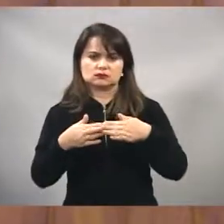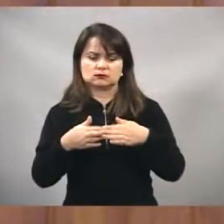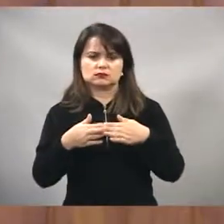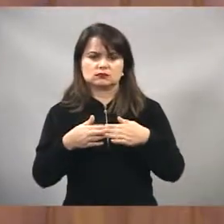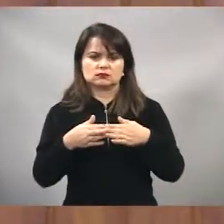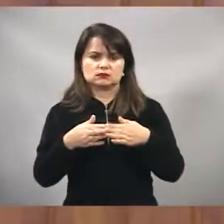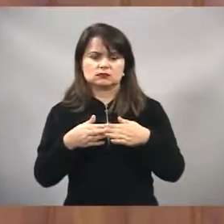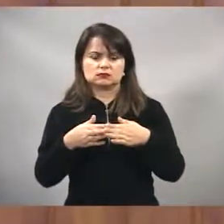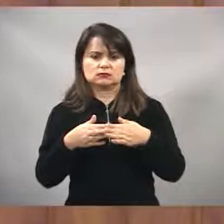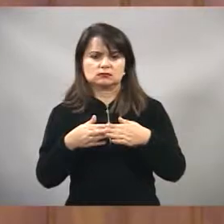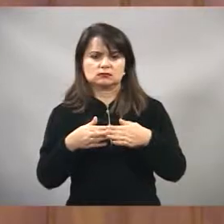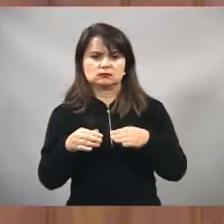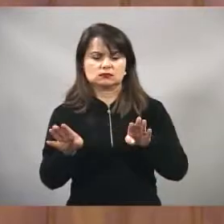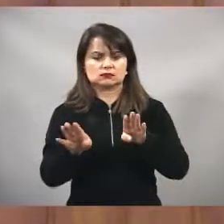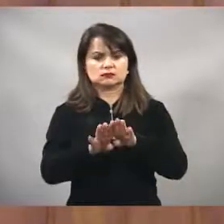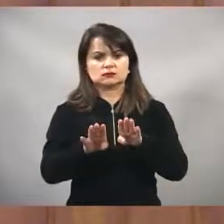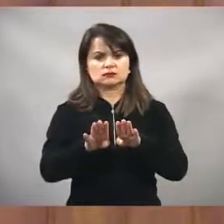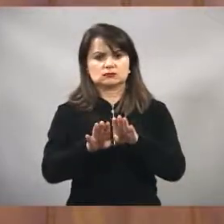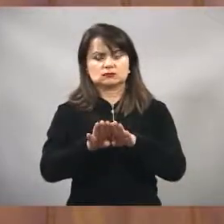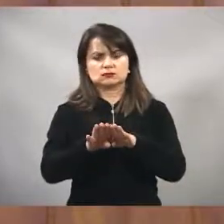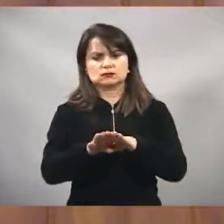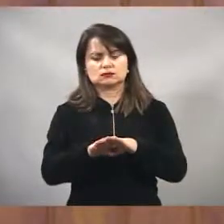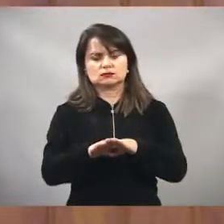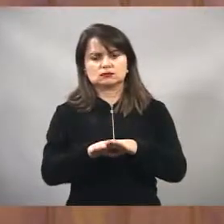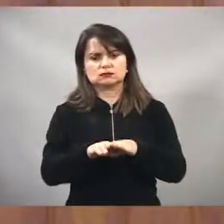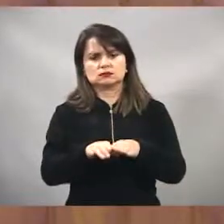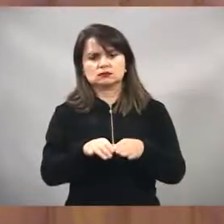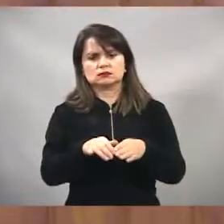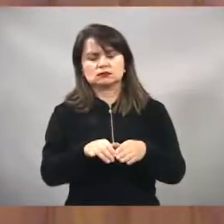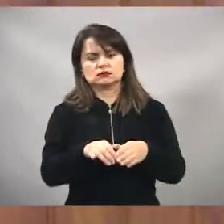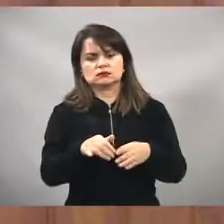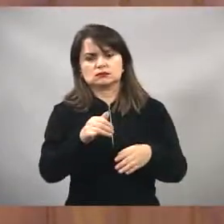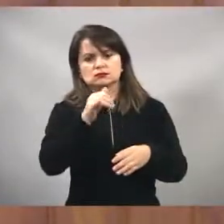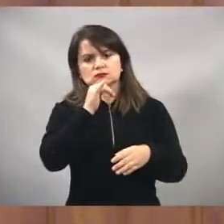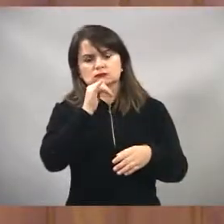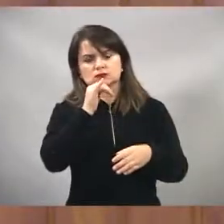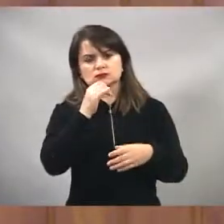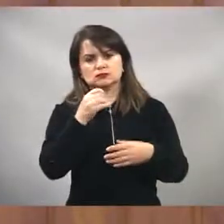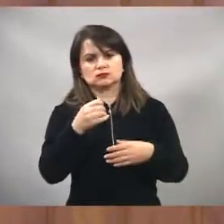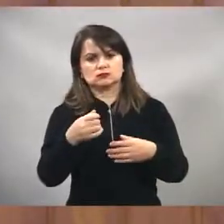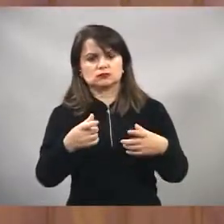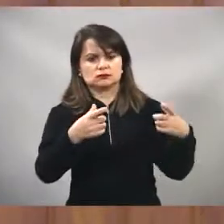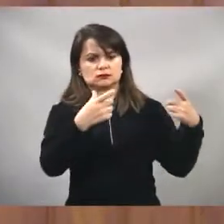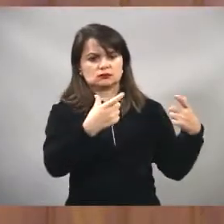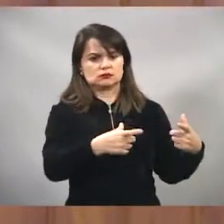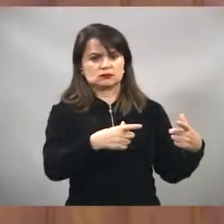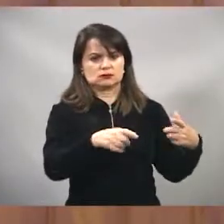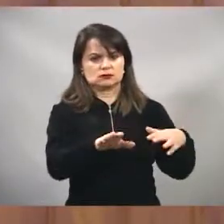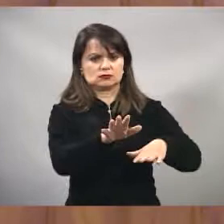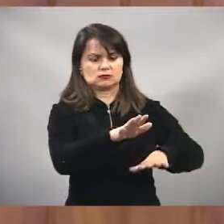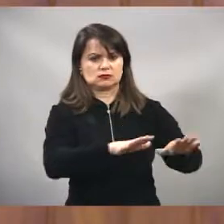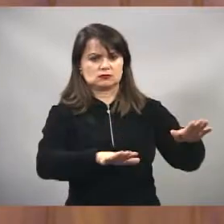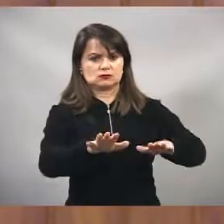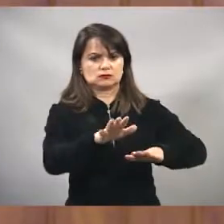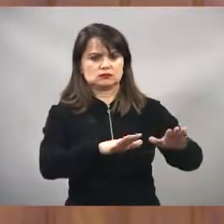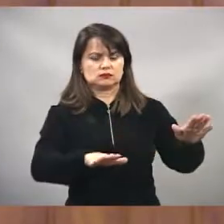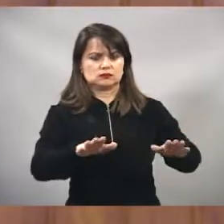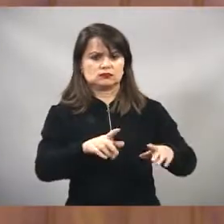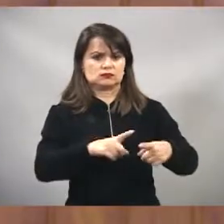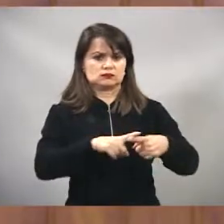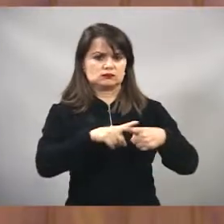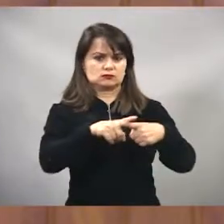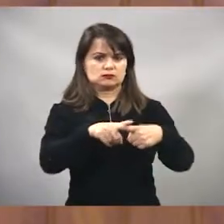vai até mais além que a exemplo da benfeitoria que vem sendo feita na Avenida Delezer Rocha, com a